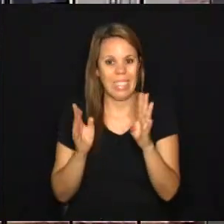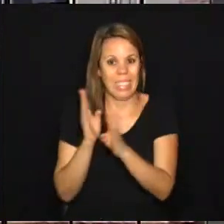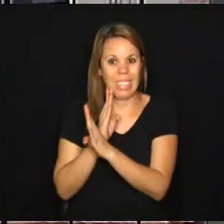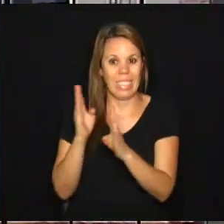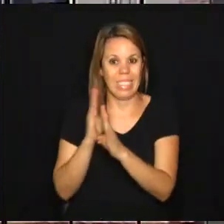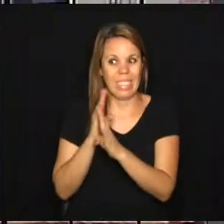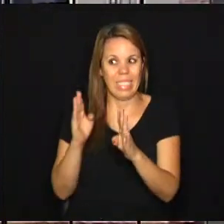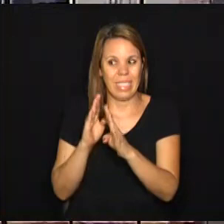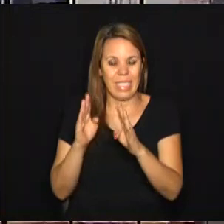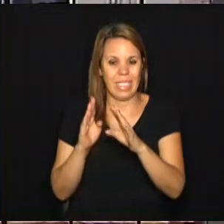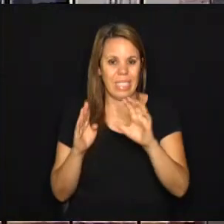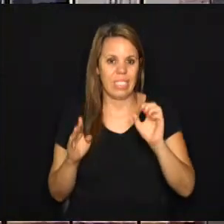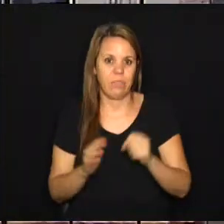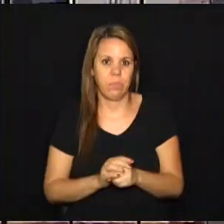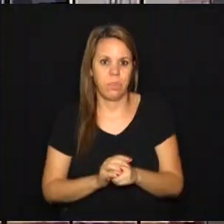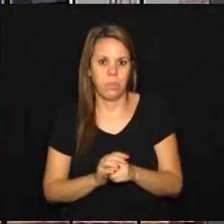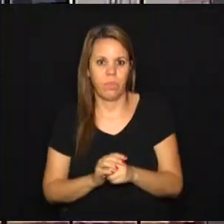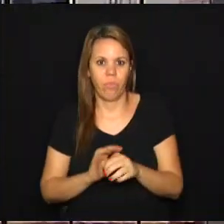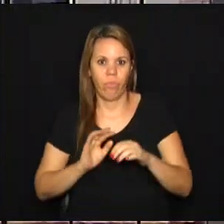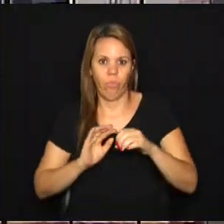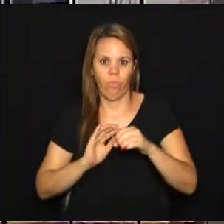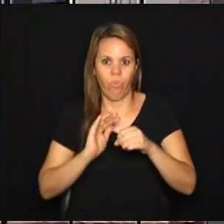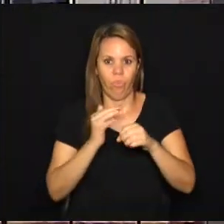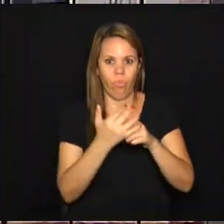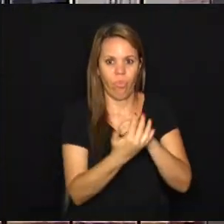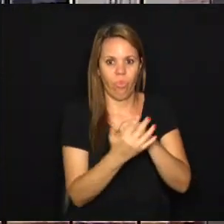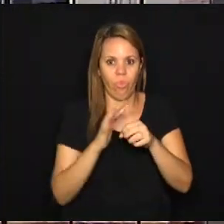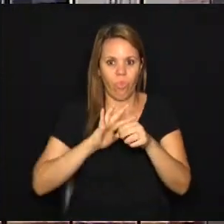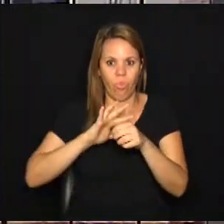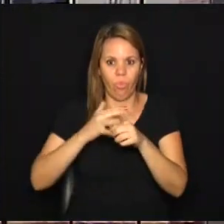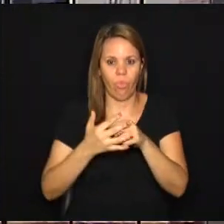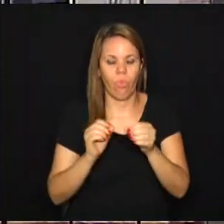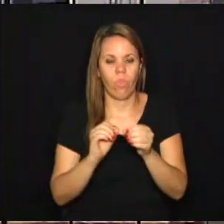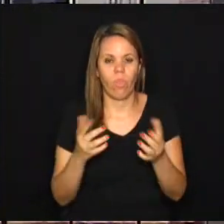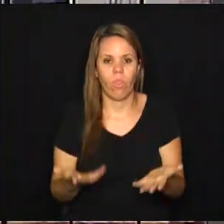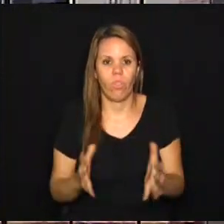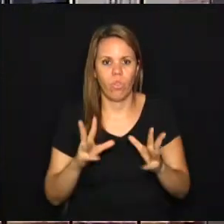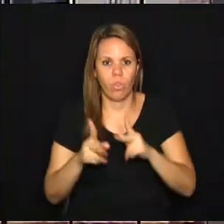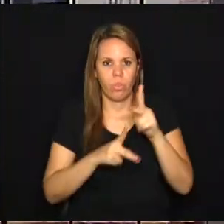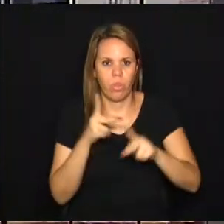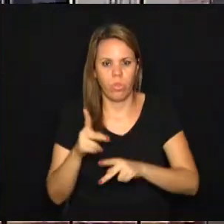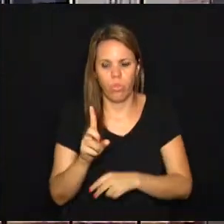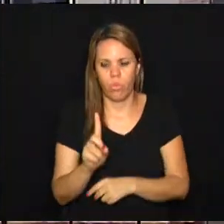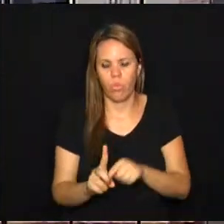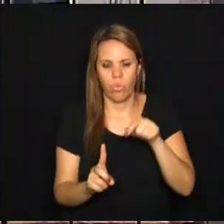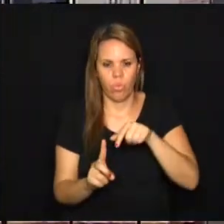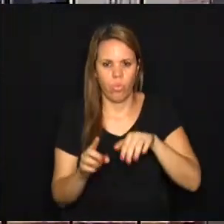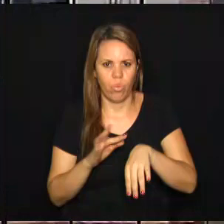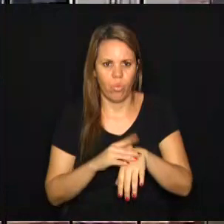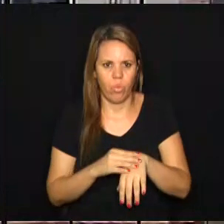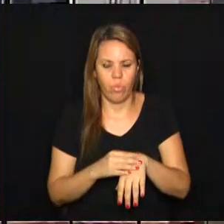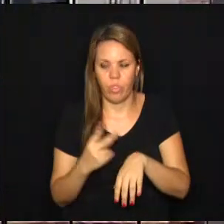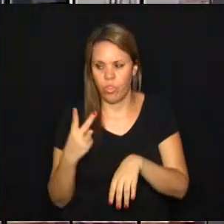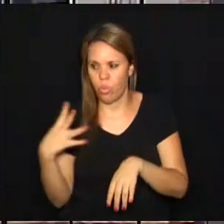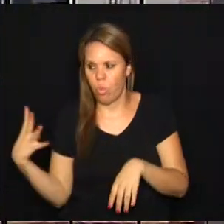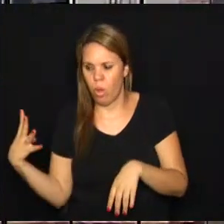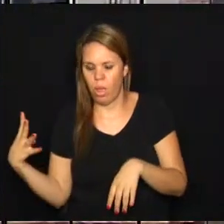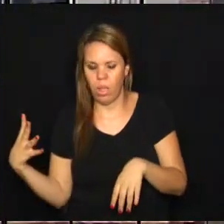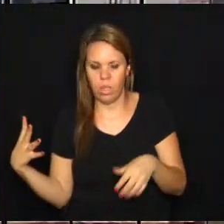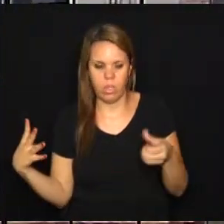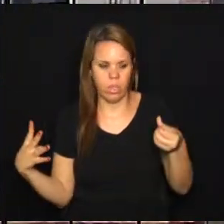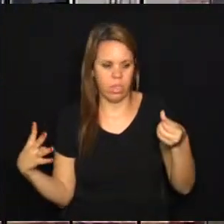de coronavírus no município. Todos os pacientes com idade entre 24 e 56 anos